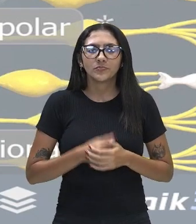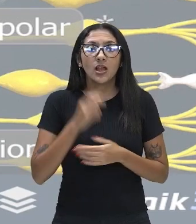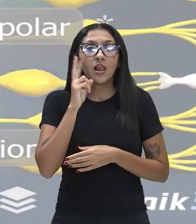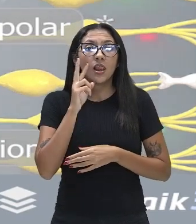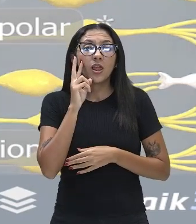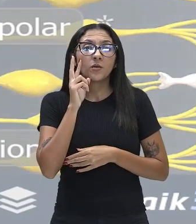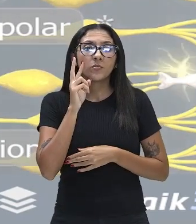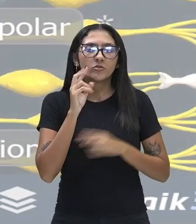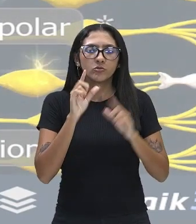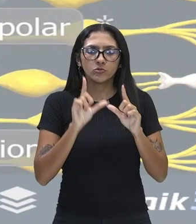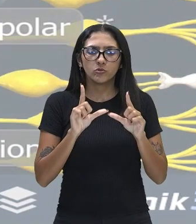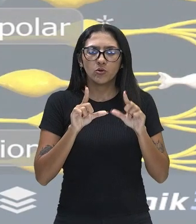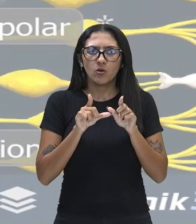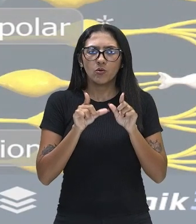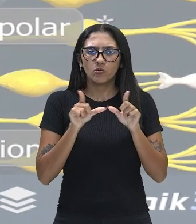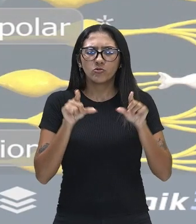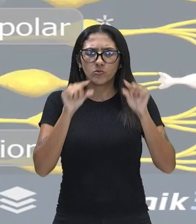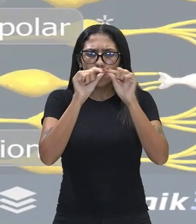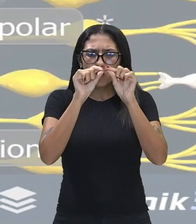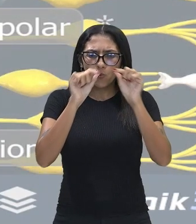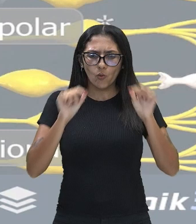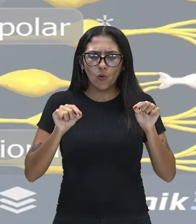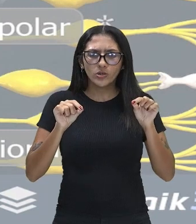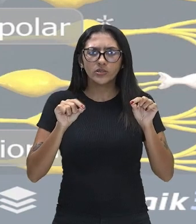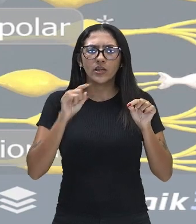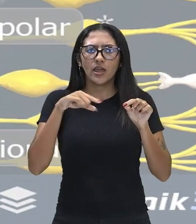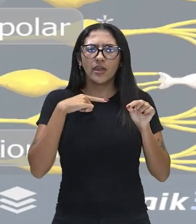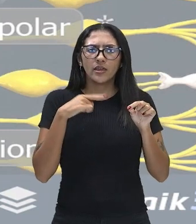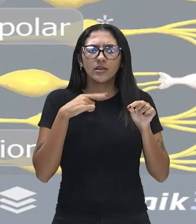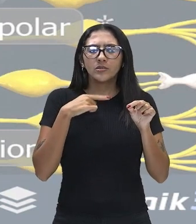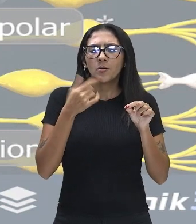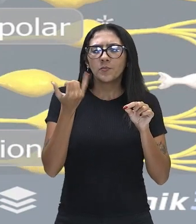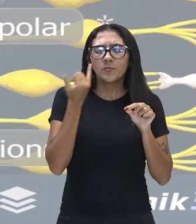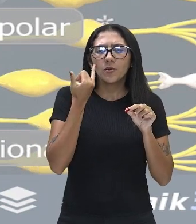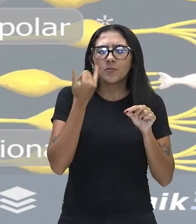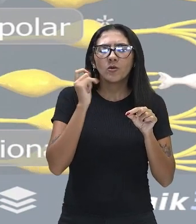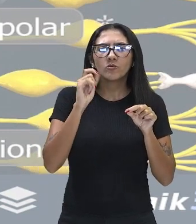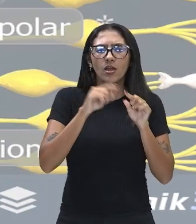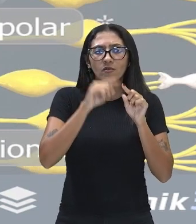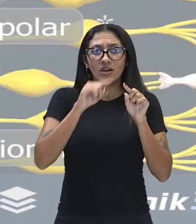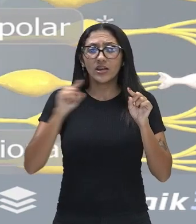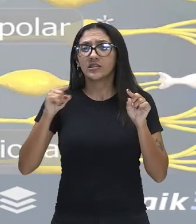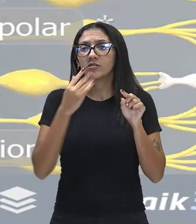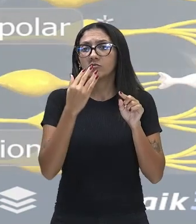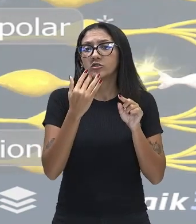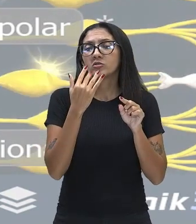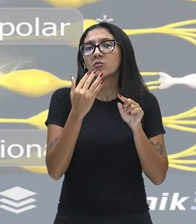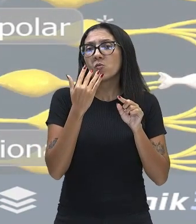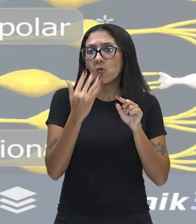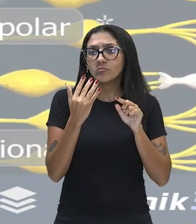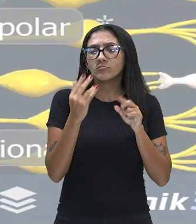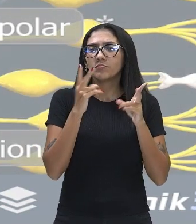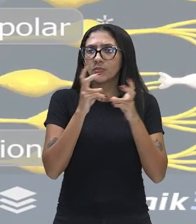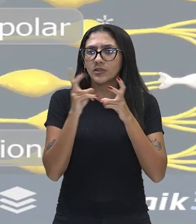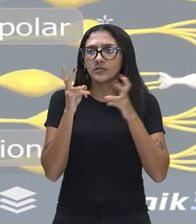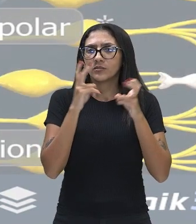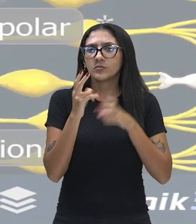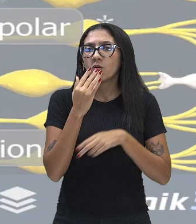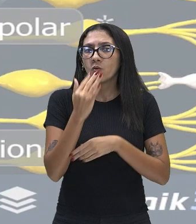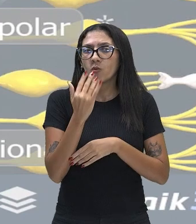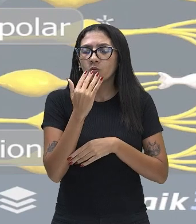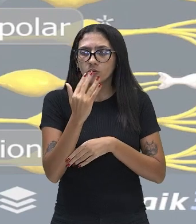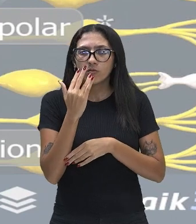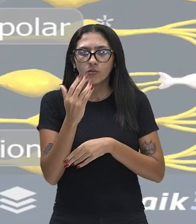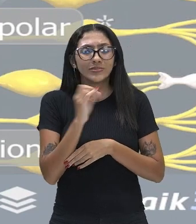atuar na percepção, na interpretação das variações relacionadas às cores, tá bom? Então, para enxergar colorido,